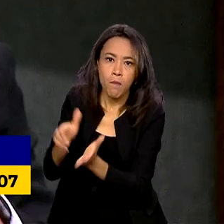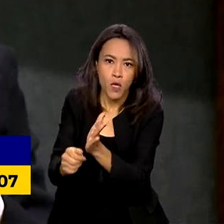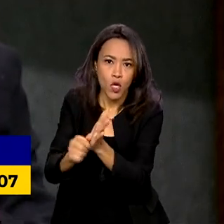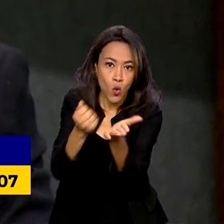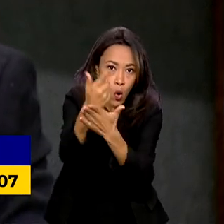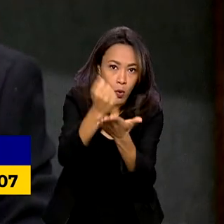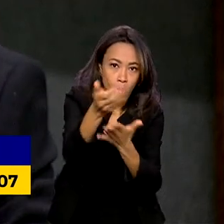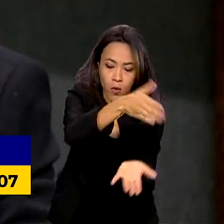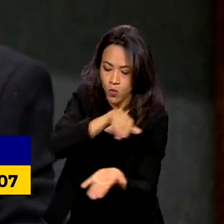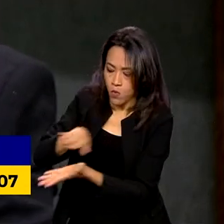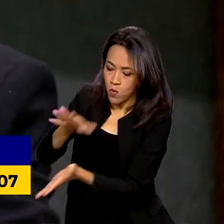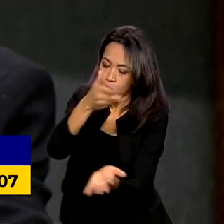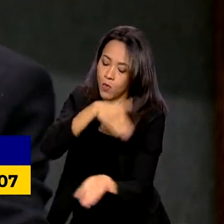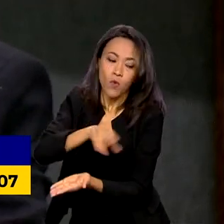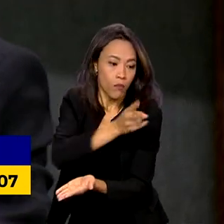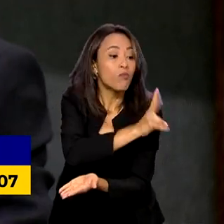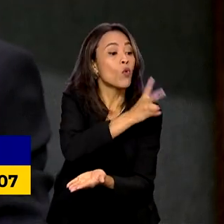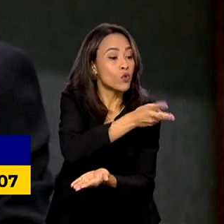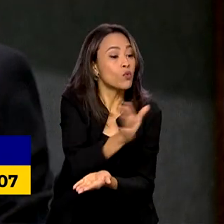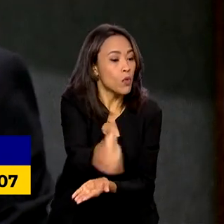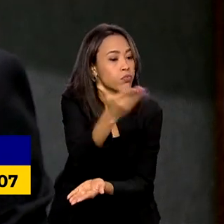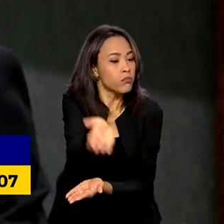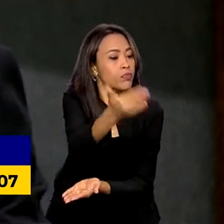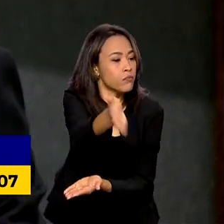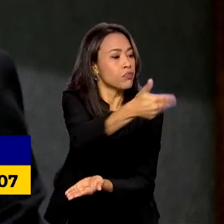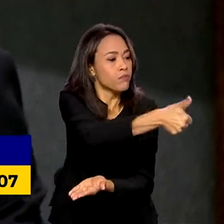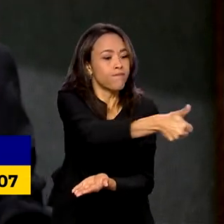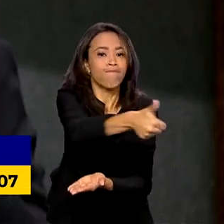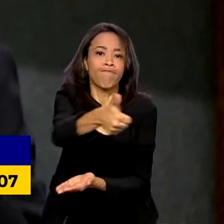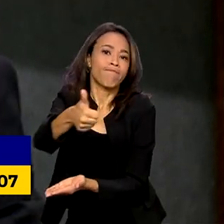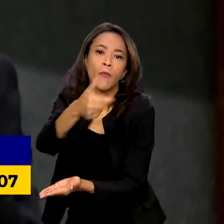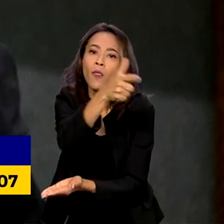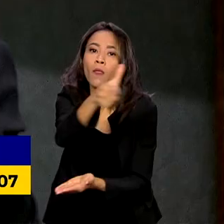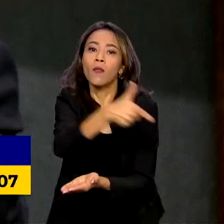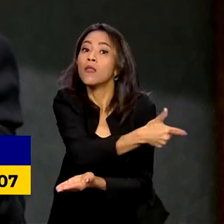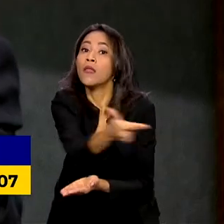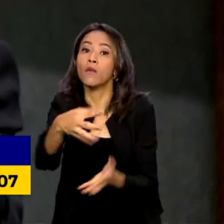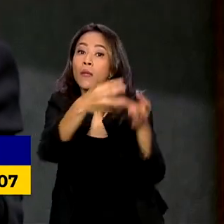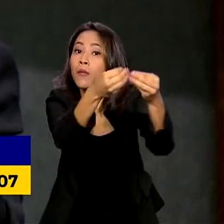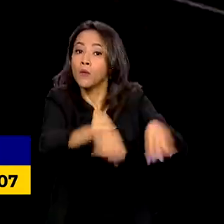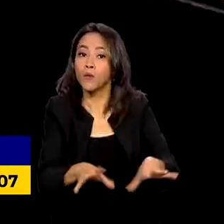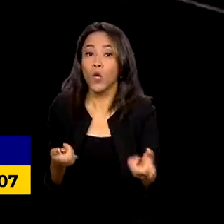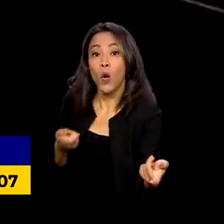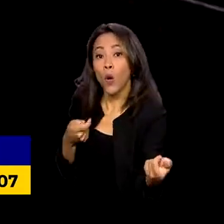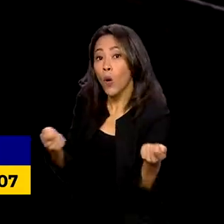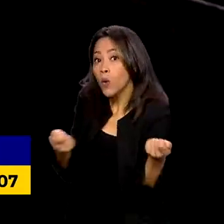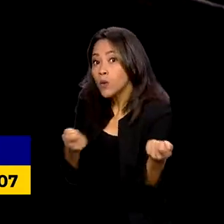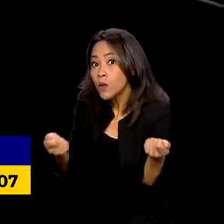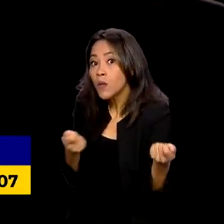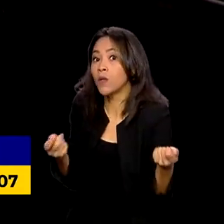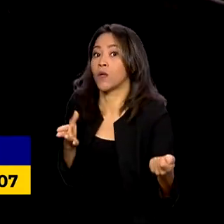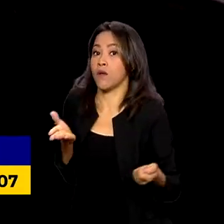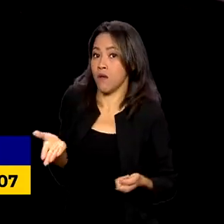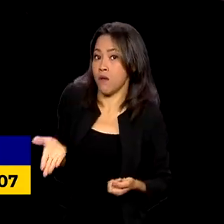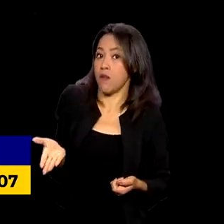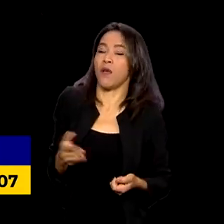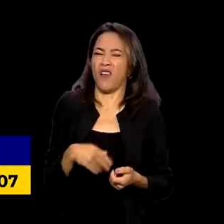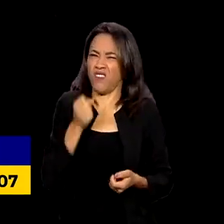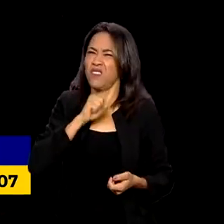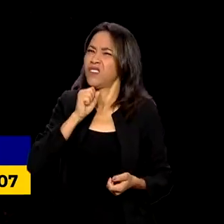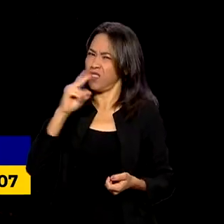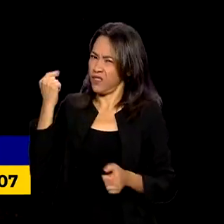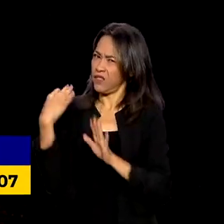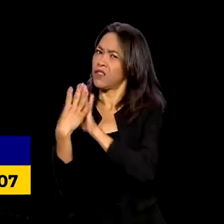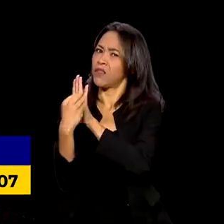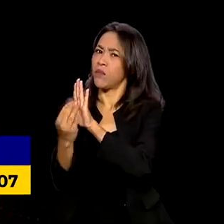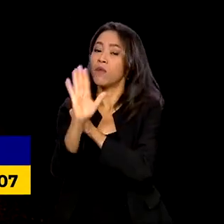deixa o produtor ativo, garantido, não tomou prejuízo na medida do possível, baliza o mercado. A estratégia é antiga, mas foi